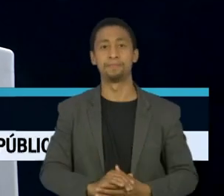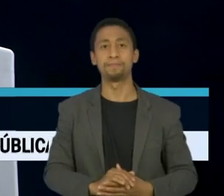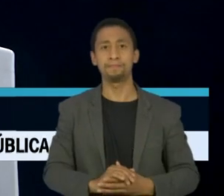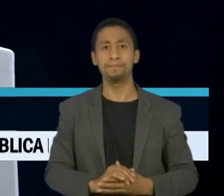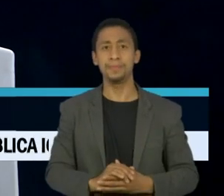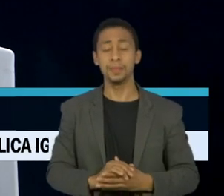de tensão aumentou hoje. Fim